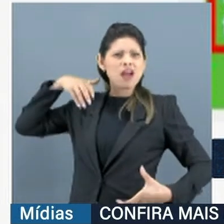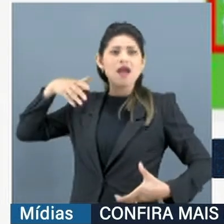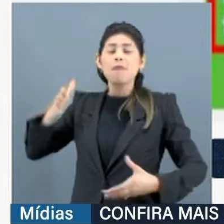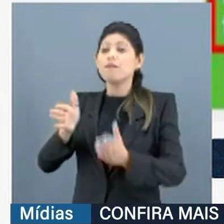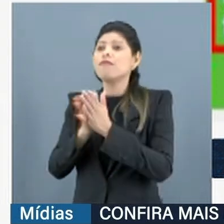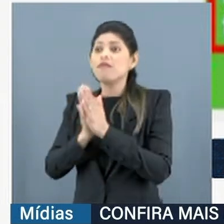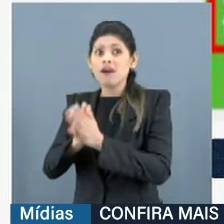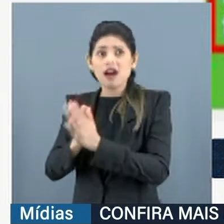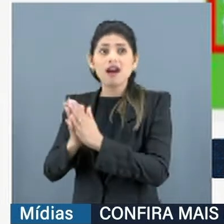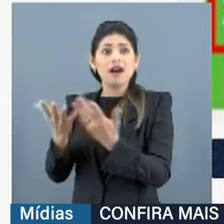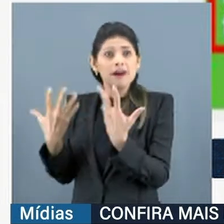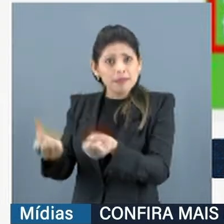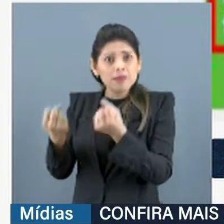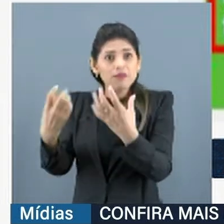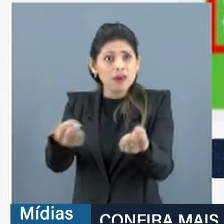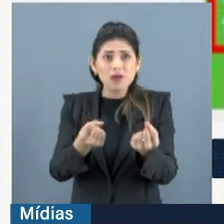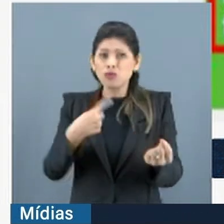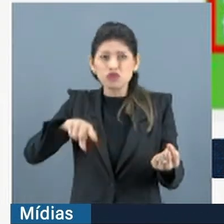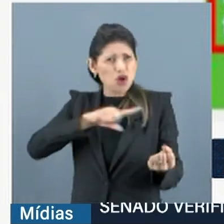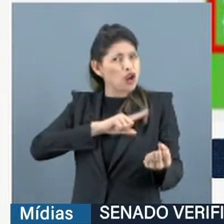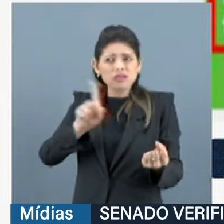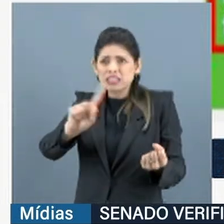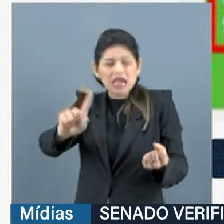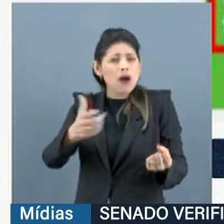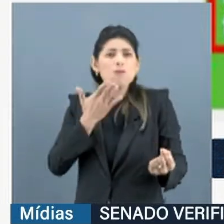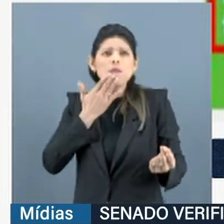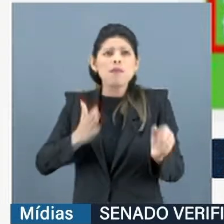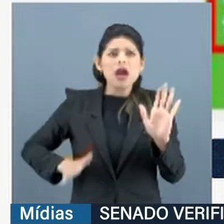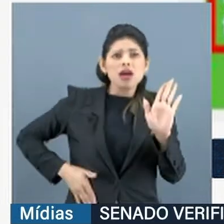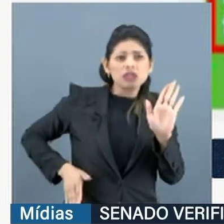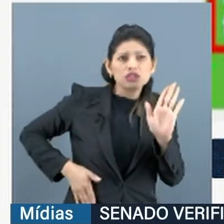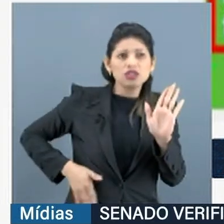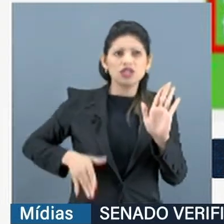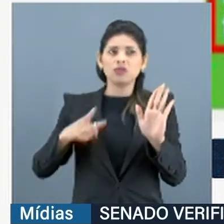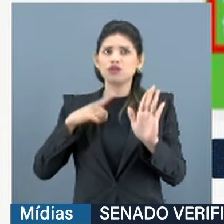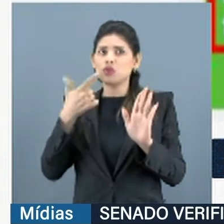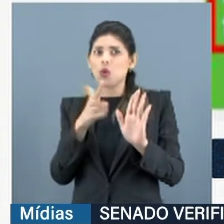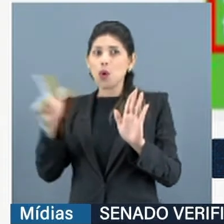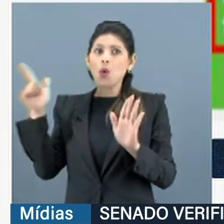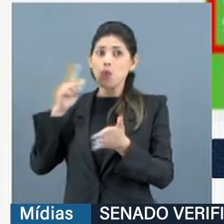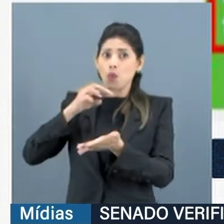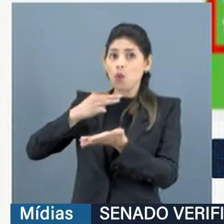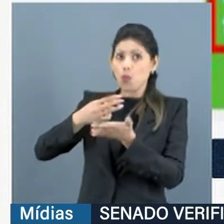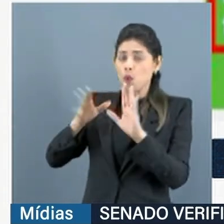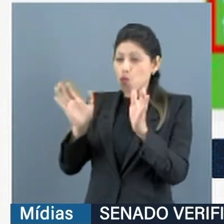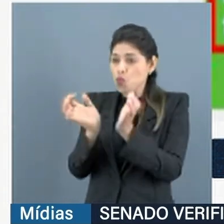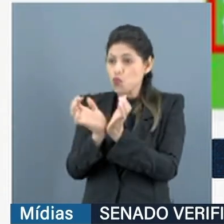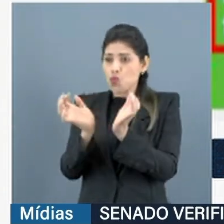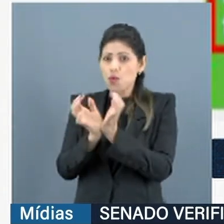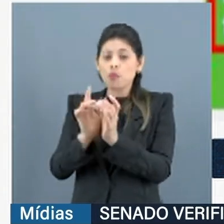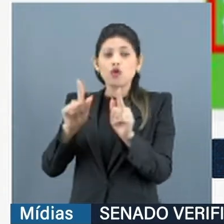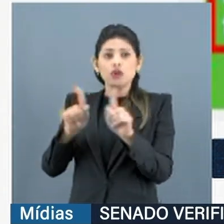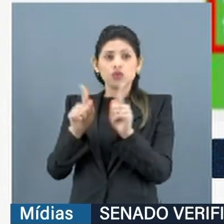como bandidos. O Jorge e Austin numa conversa de um grupo de WhatsApp. General...